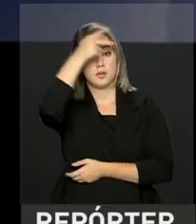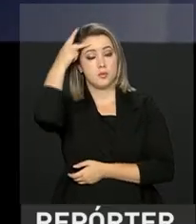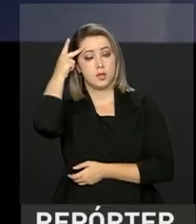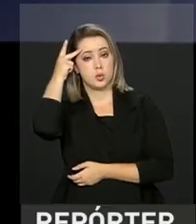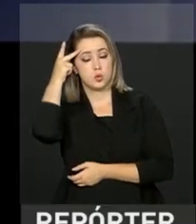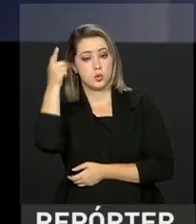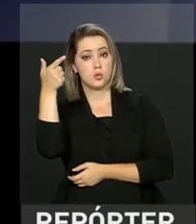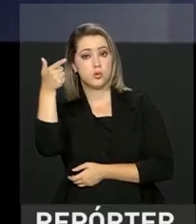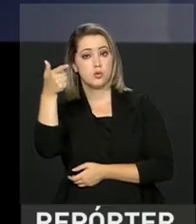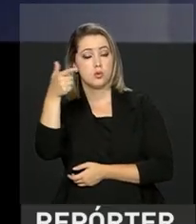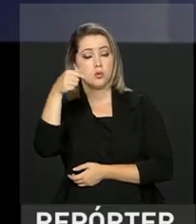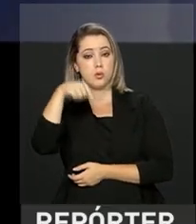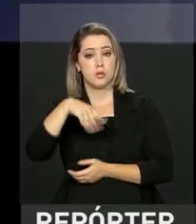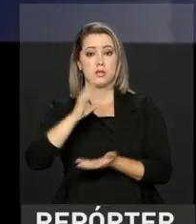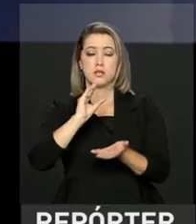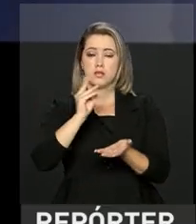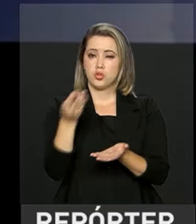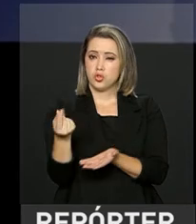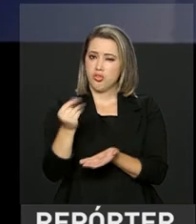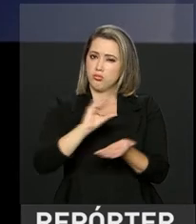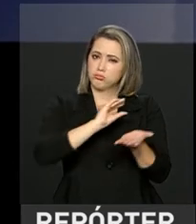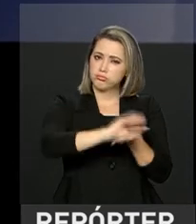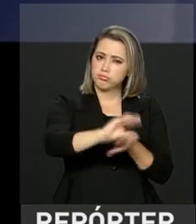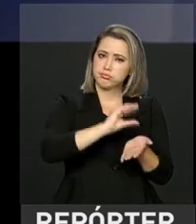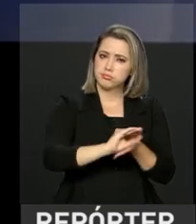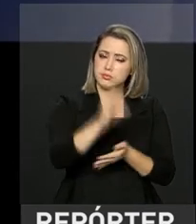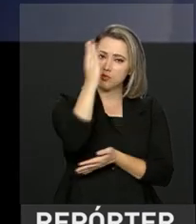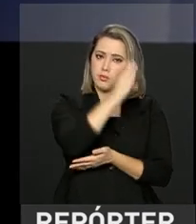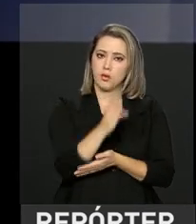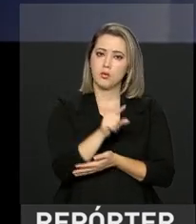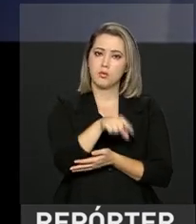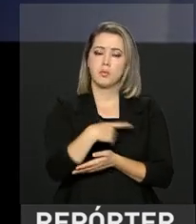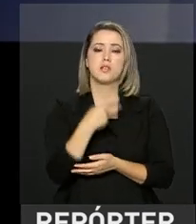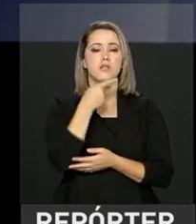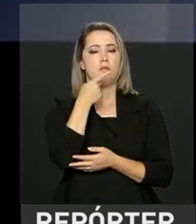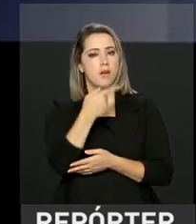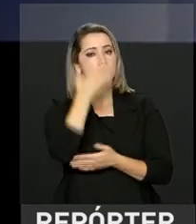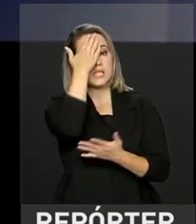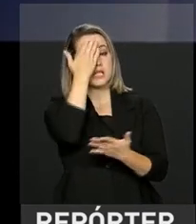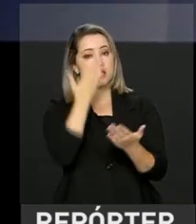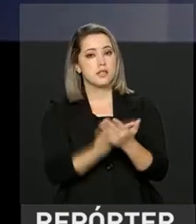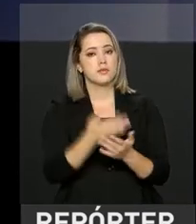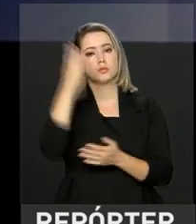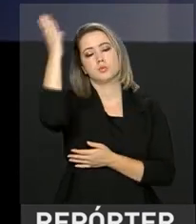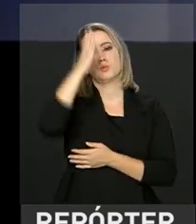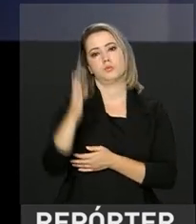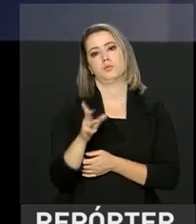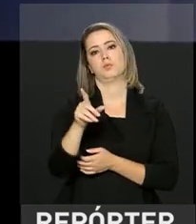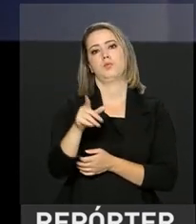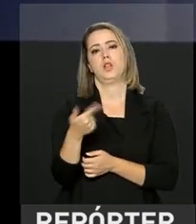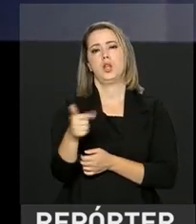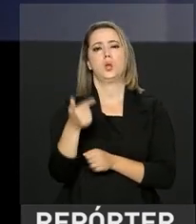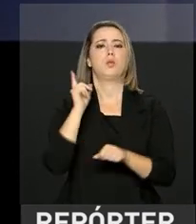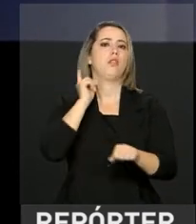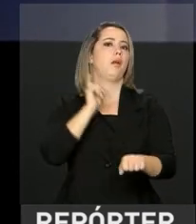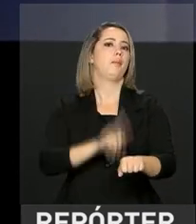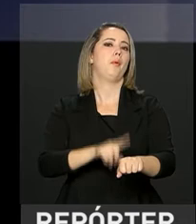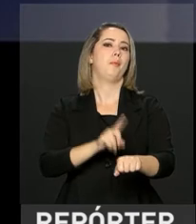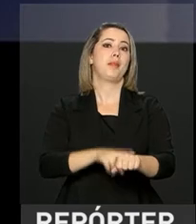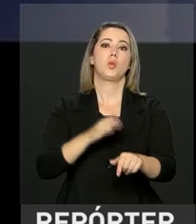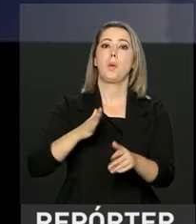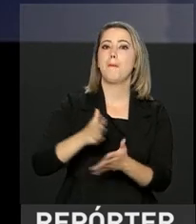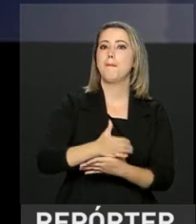nacionais e internacionais reafirmam a sua confiança no Brasil. E não há momento mais